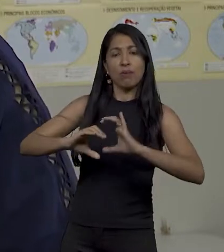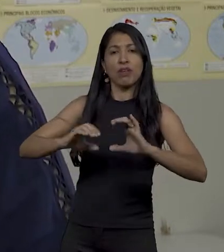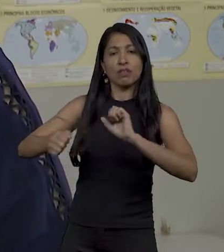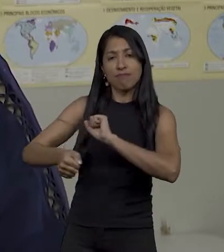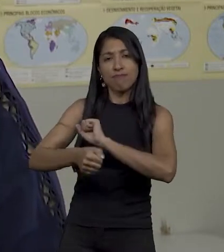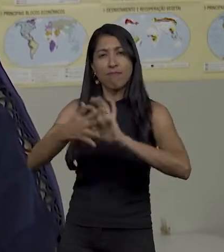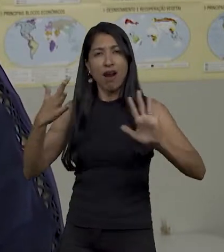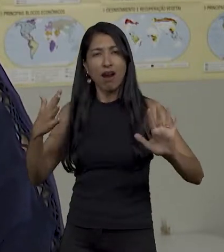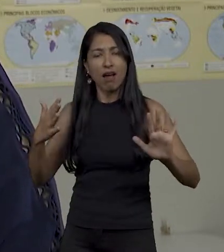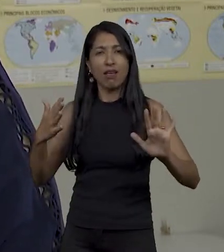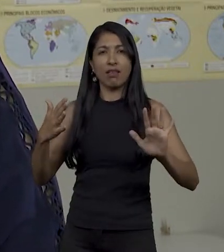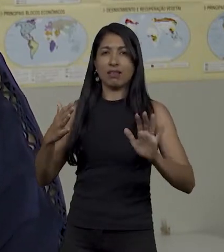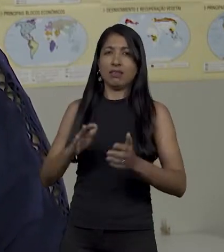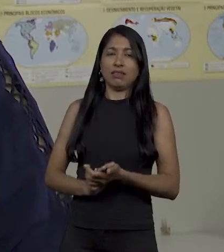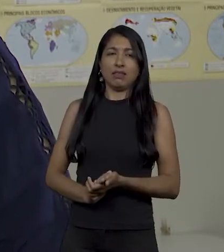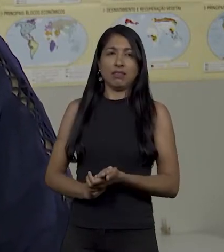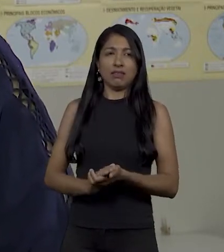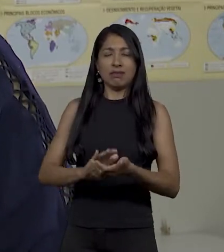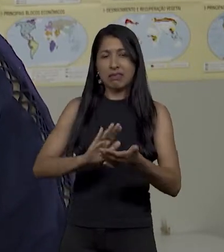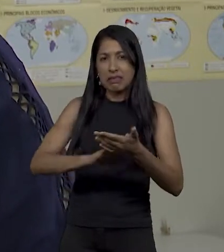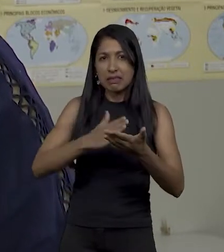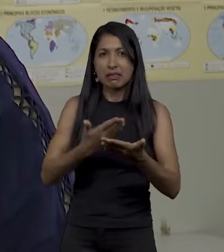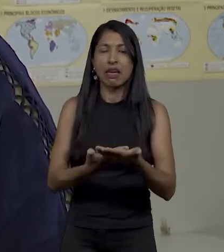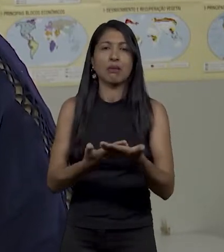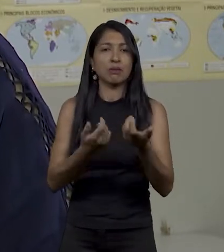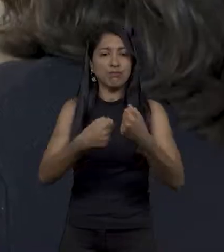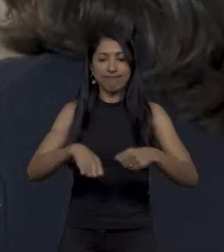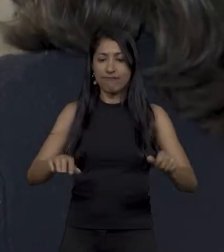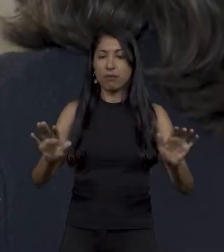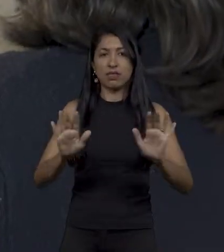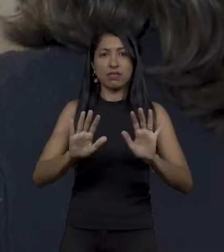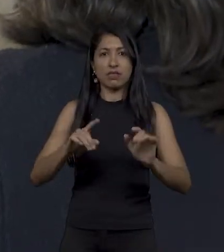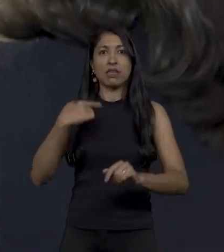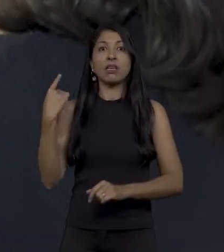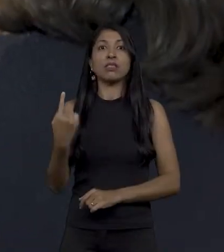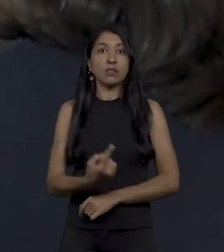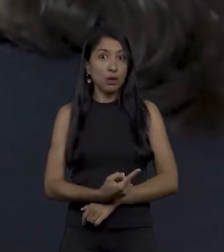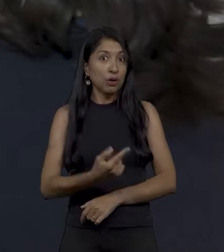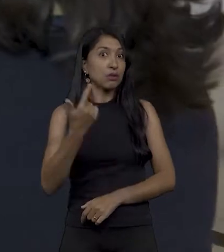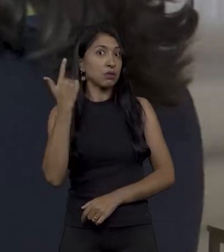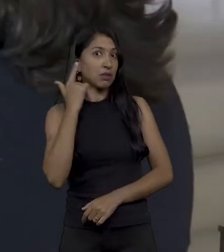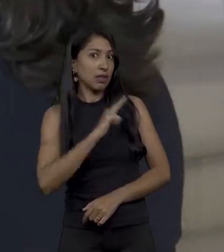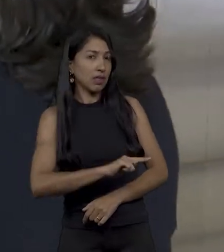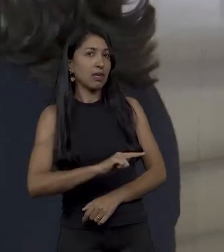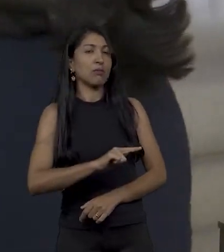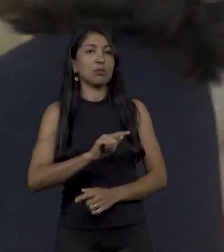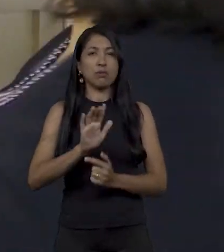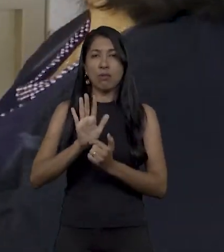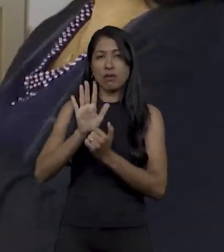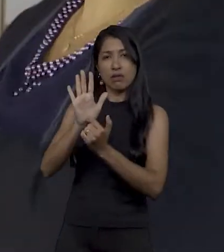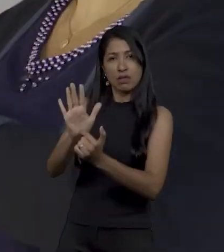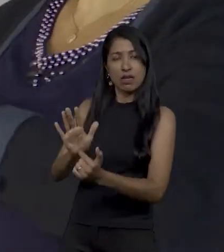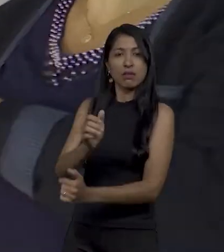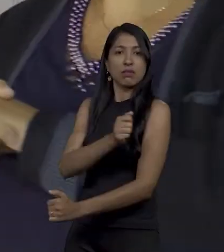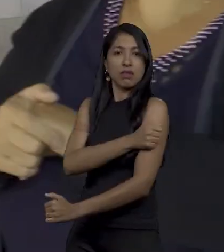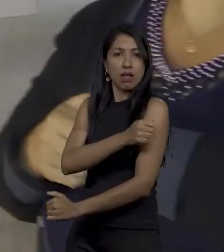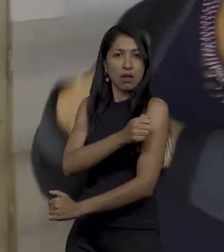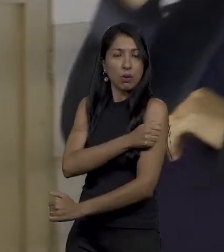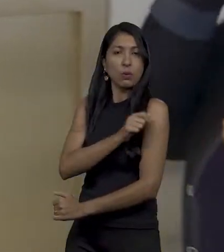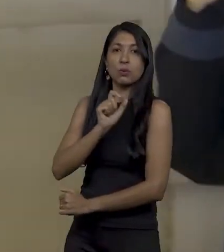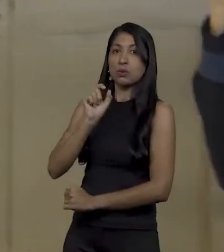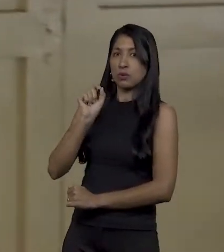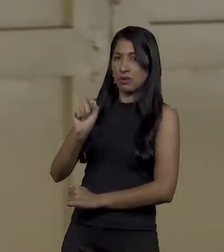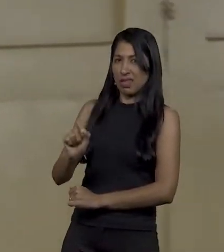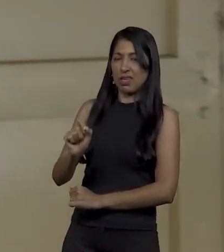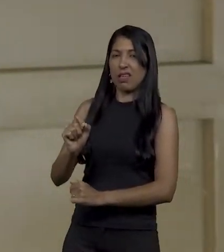flui melhor do que perpassando por um intérprete. A gente consegue estar direcionando esses alunos e